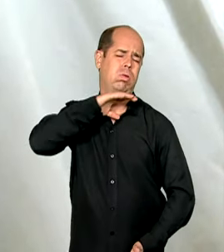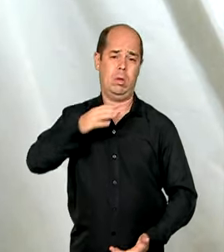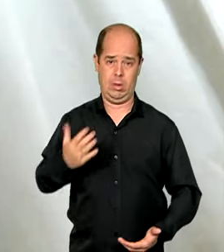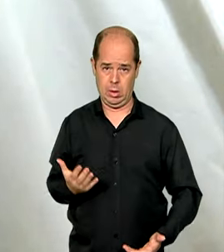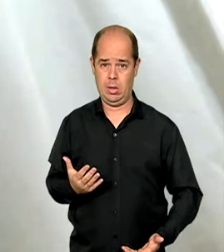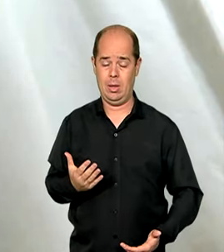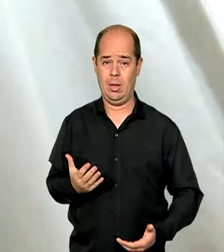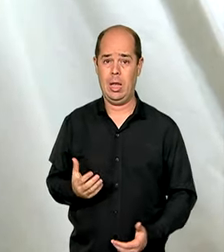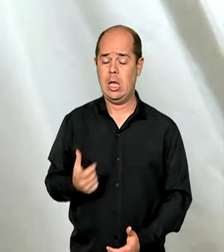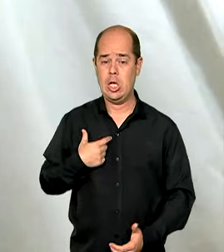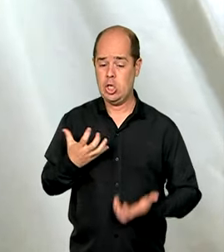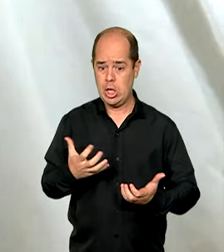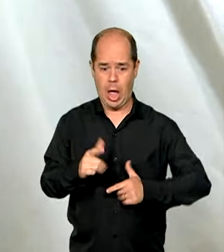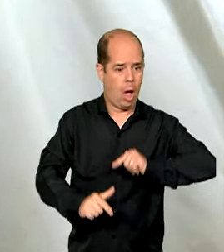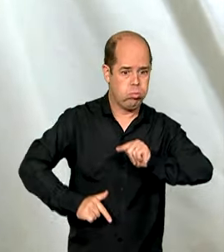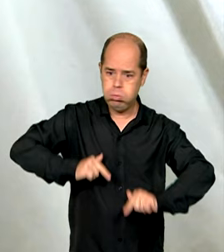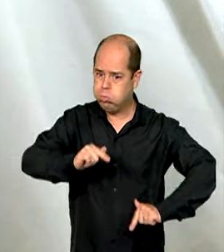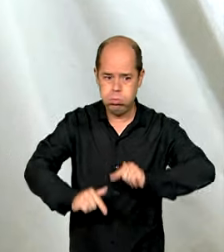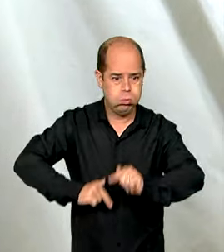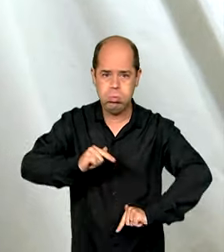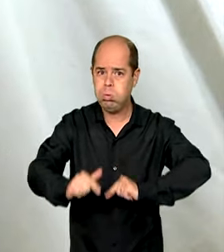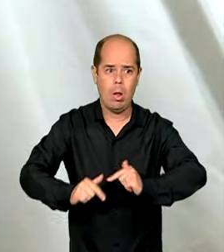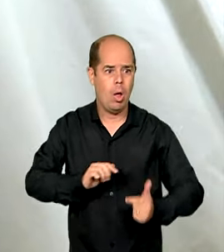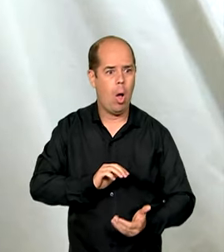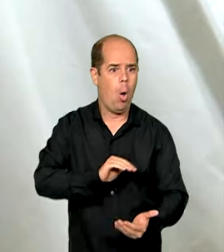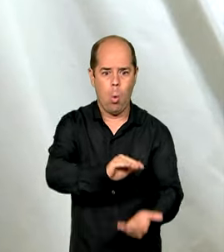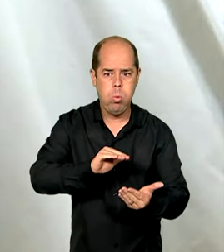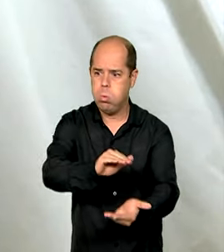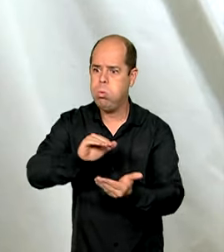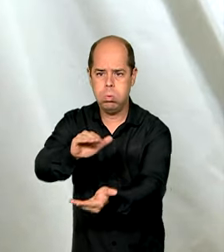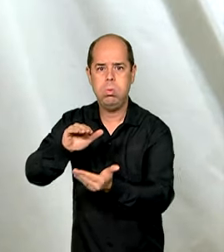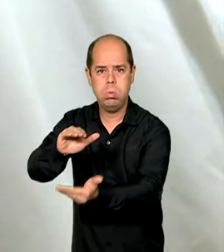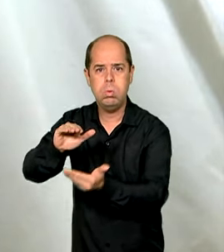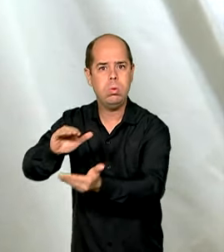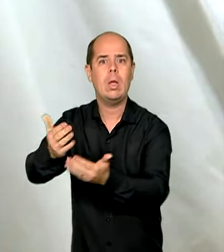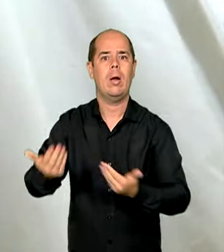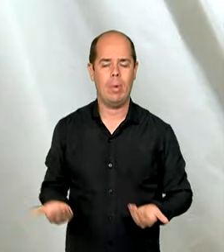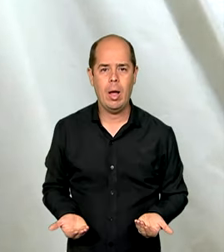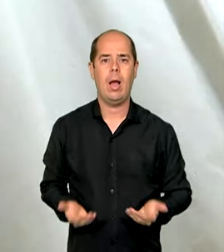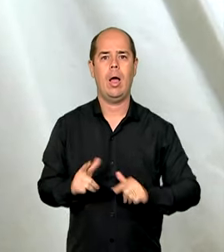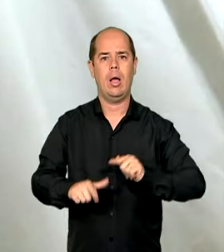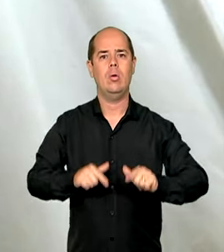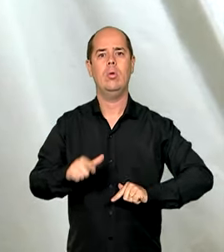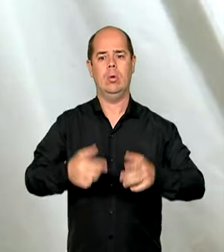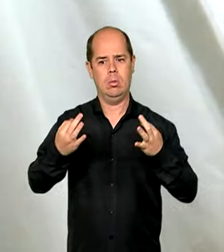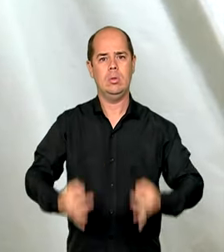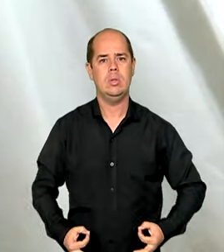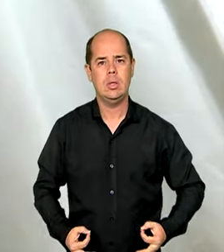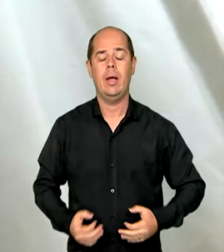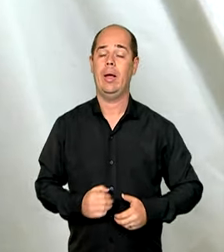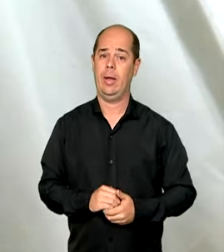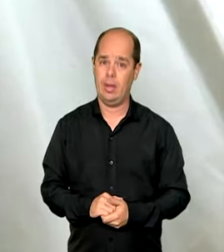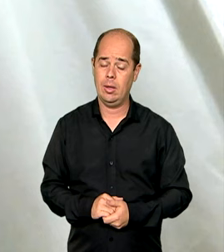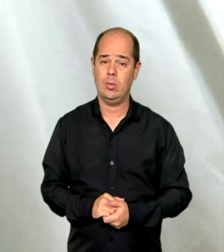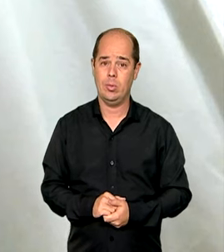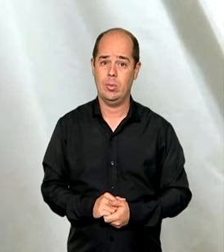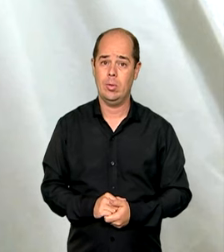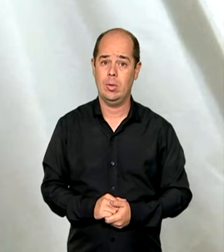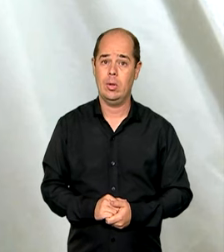gente quer entregar uma performance e um desempenho satisfatório no trabalho. Então, a gente